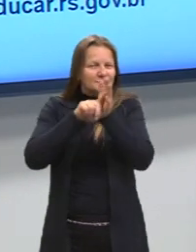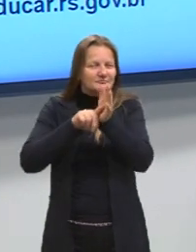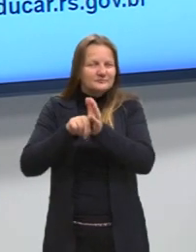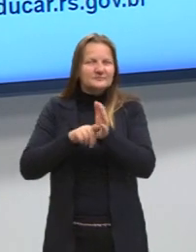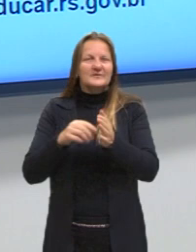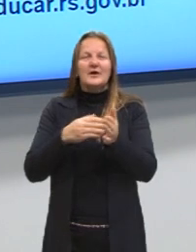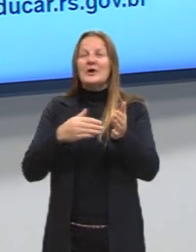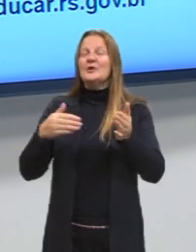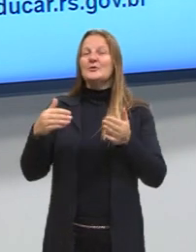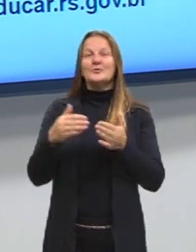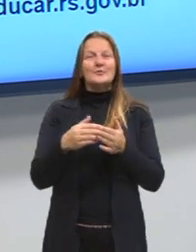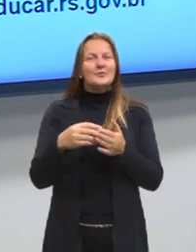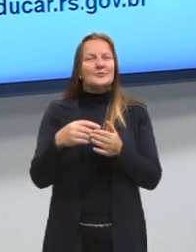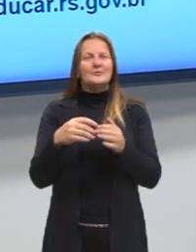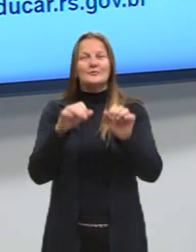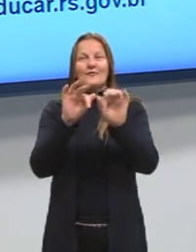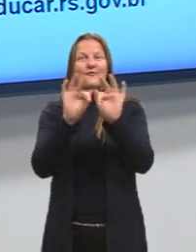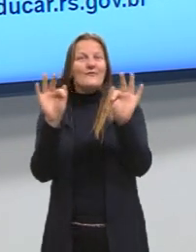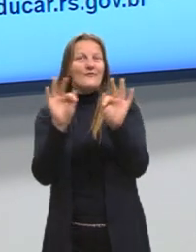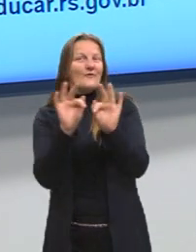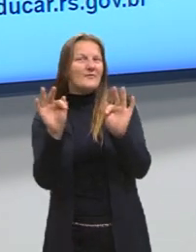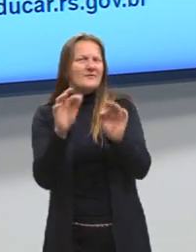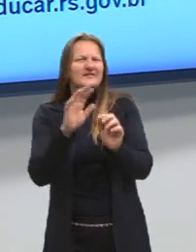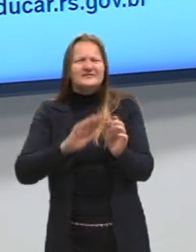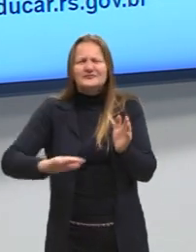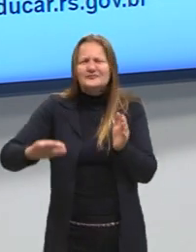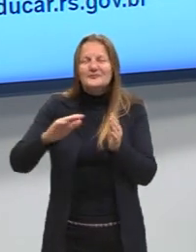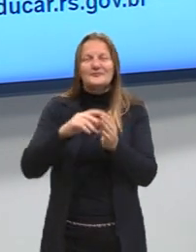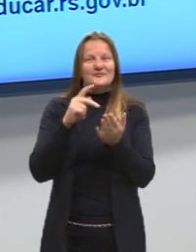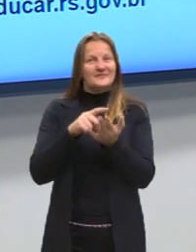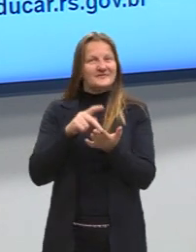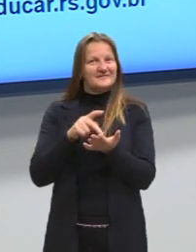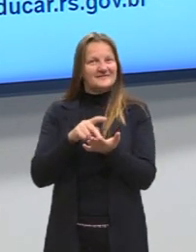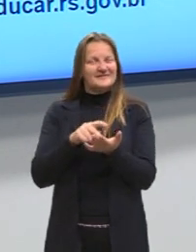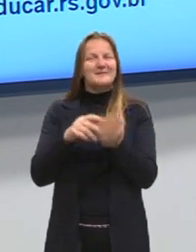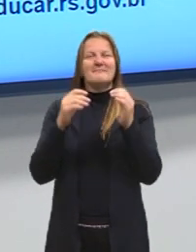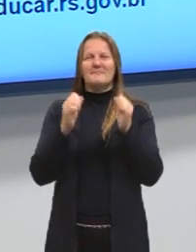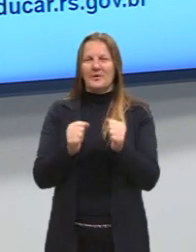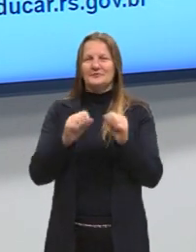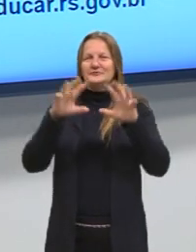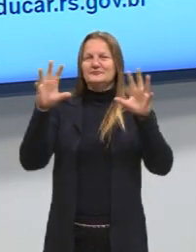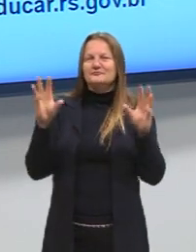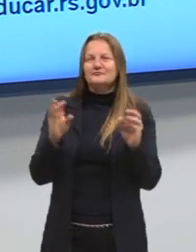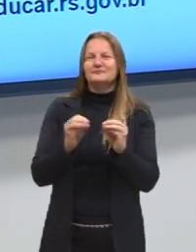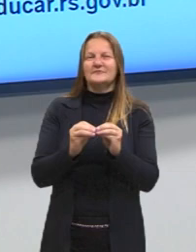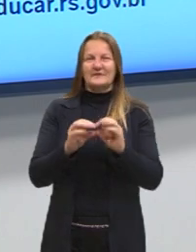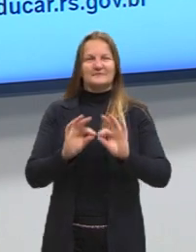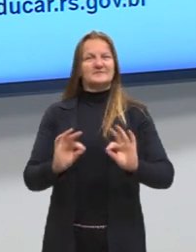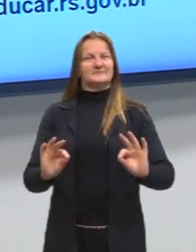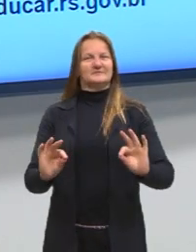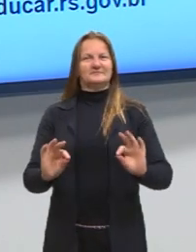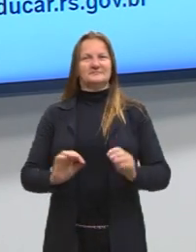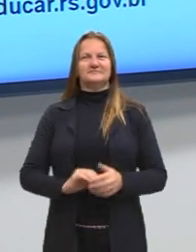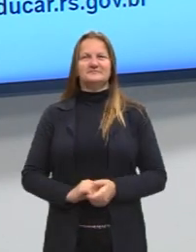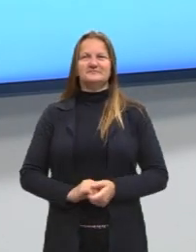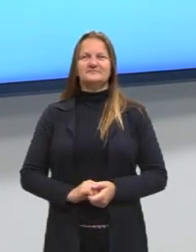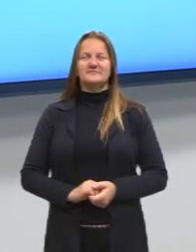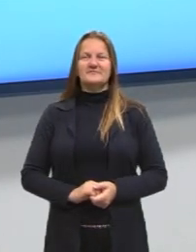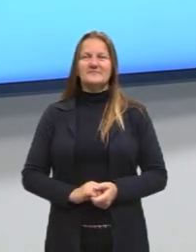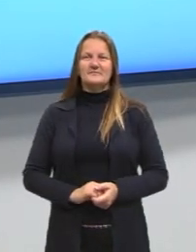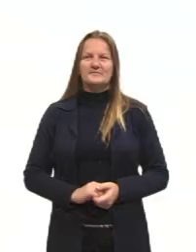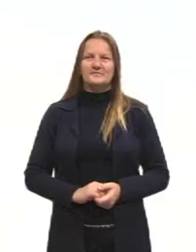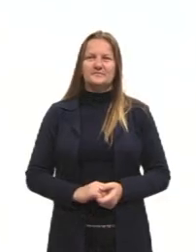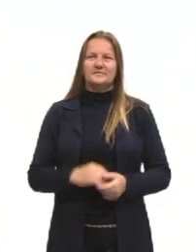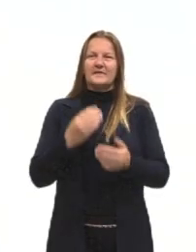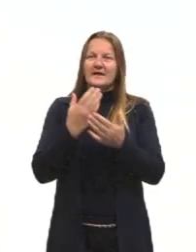todas essas fórmulas aí, mas que na verdade pode ser resumida de uma forma mais simples. Nós vamos para